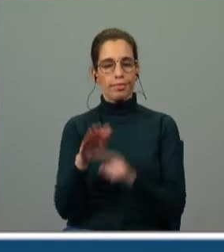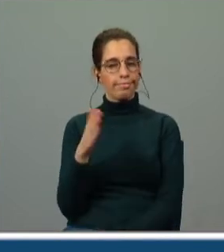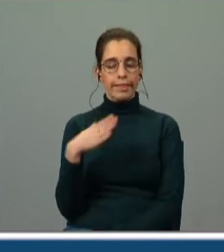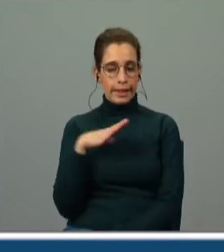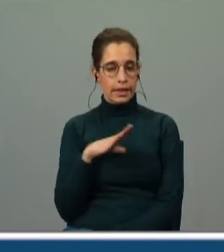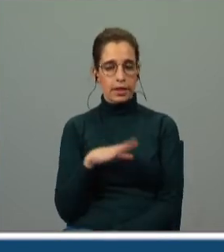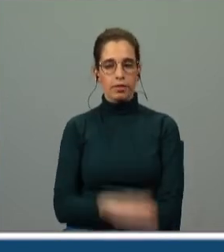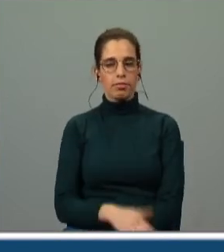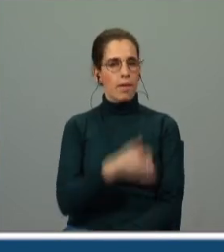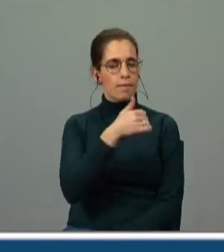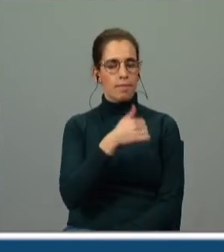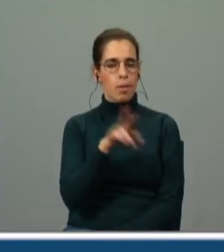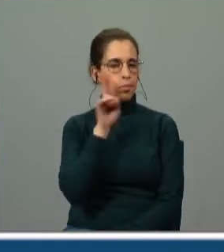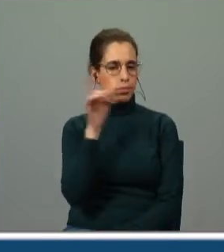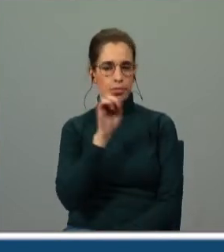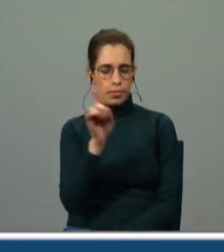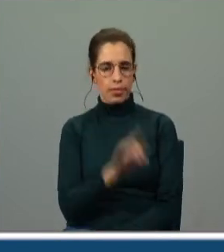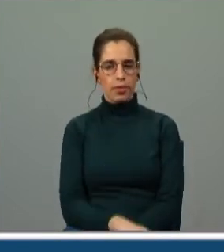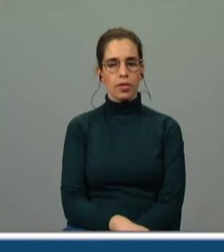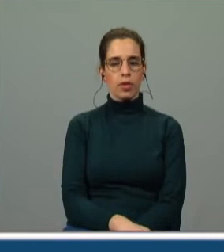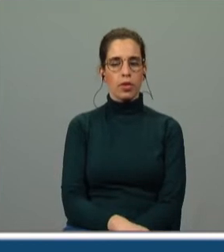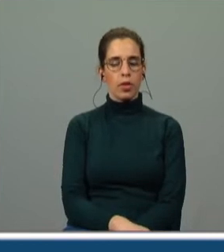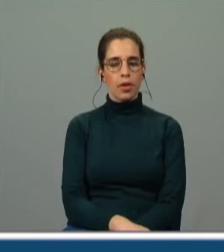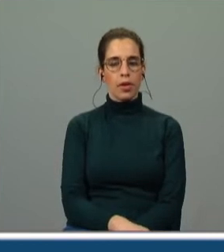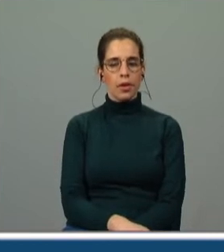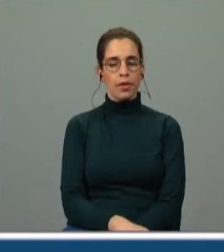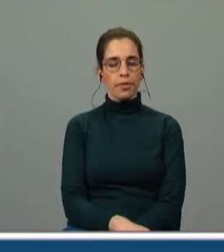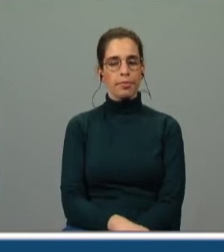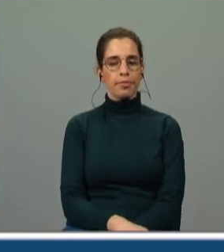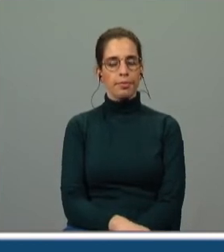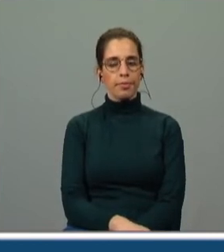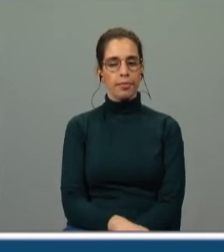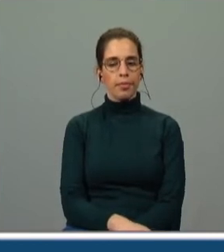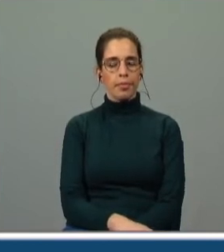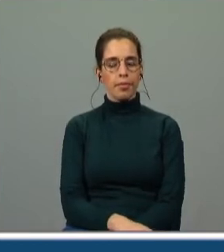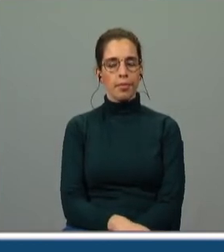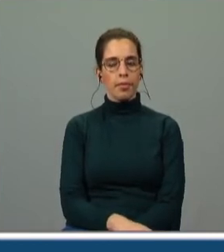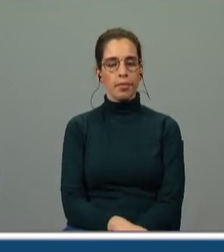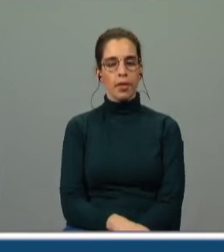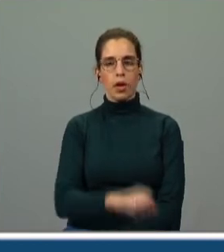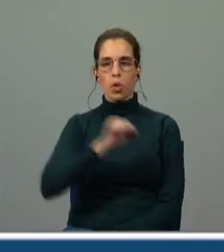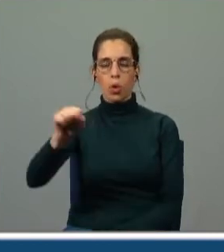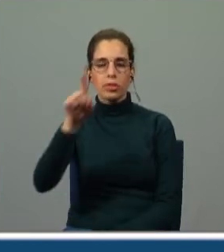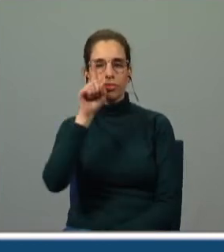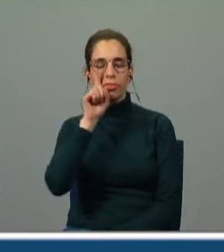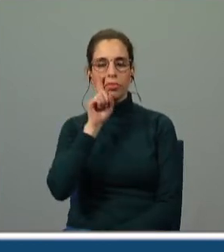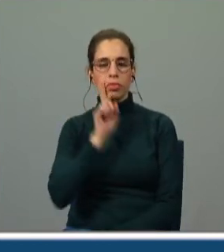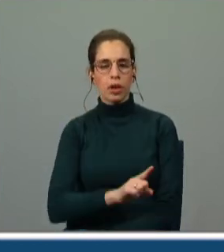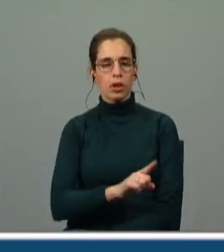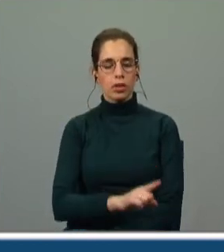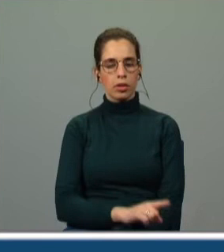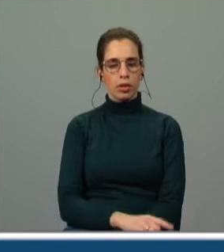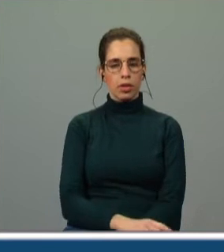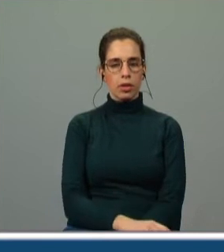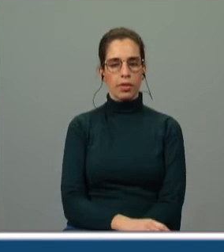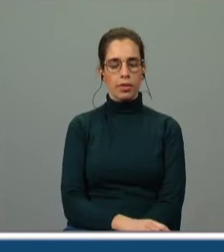arrancam das espadas de aço fino os que por bom tal feito ali a pregoa contra uma dama ó peitos carniceiros